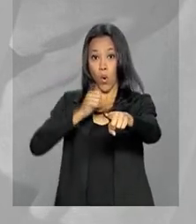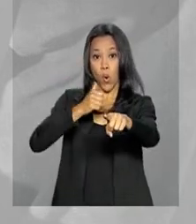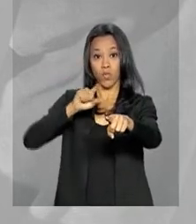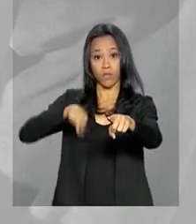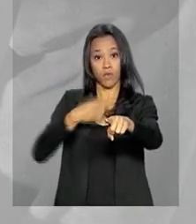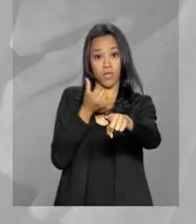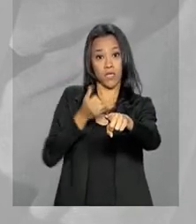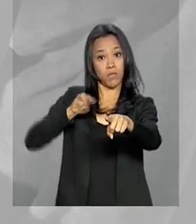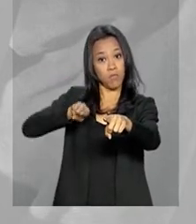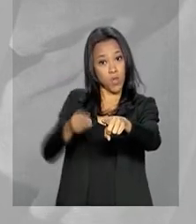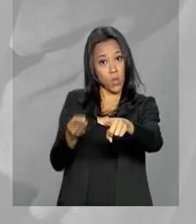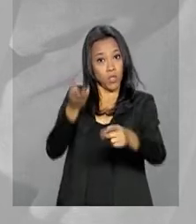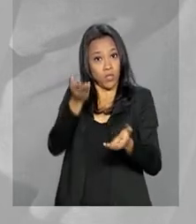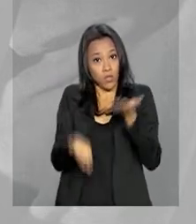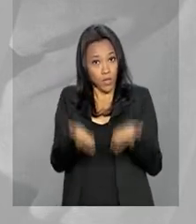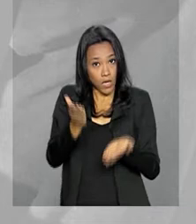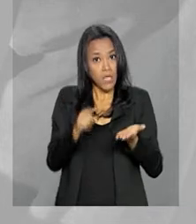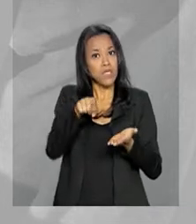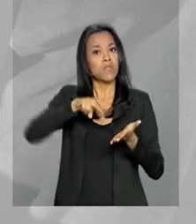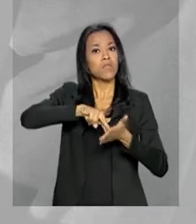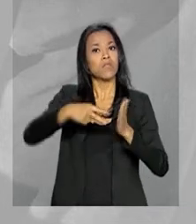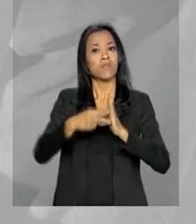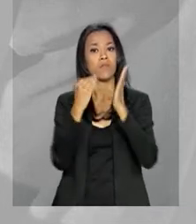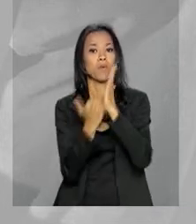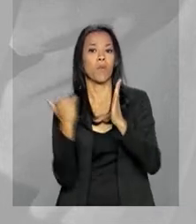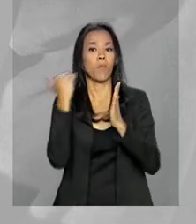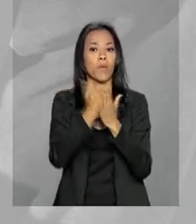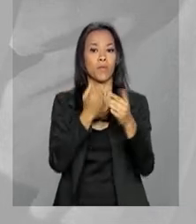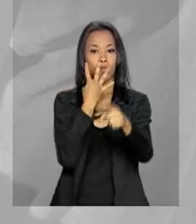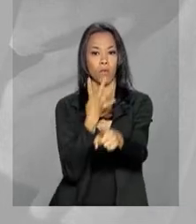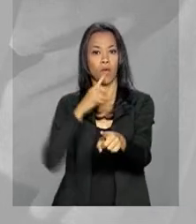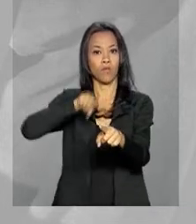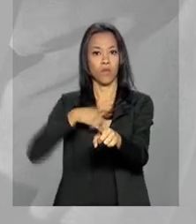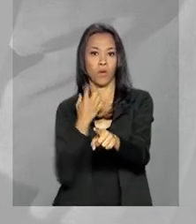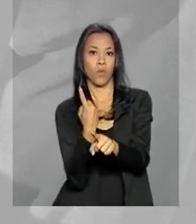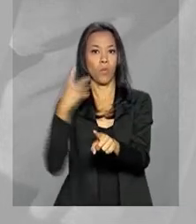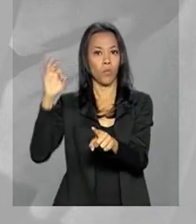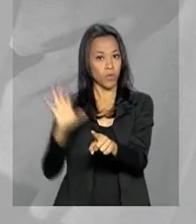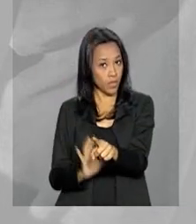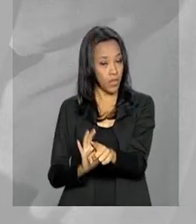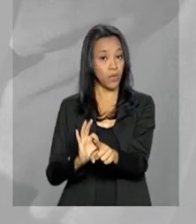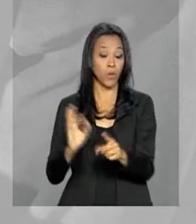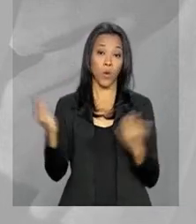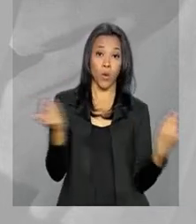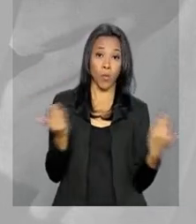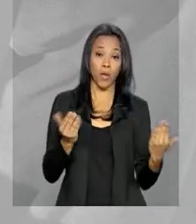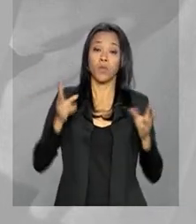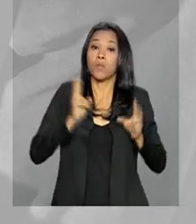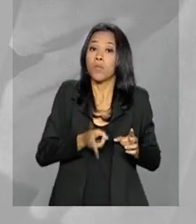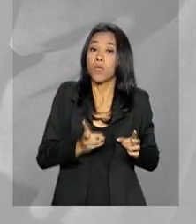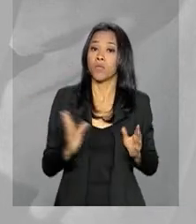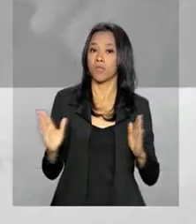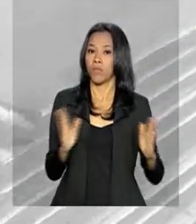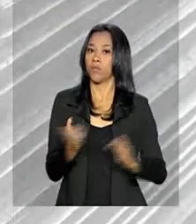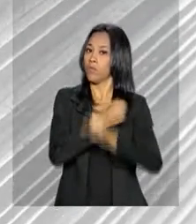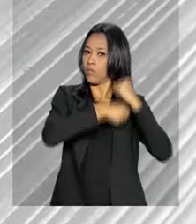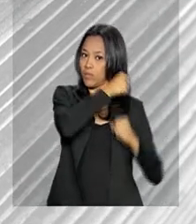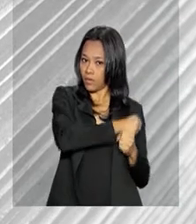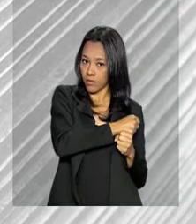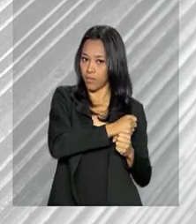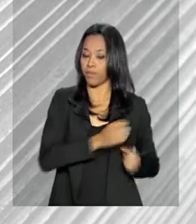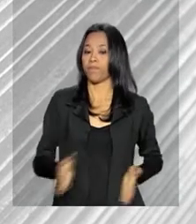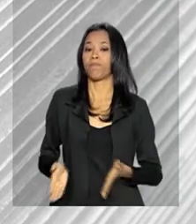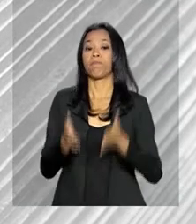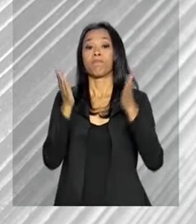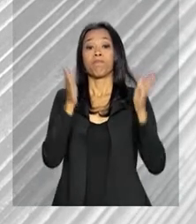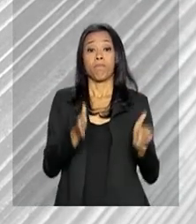toneladas, o que representa um aumento de 4,1% em relação ao mesmo período do ano anterior. As